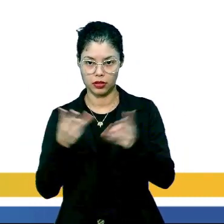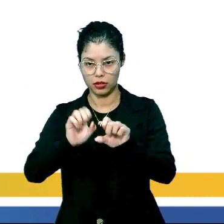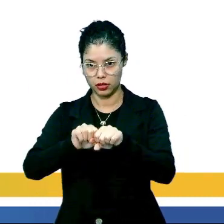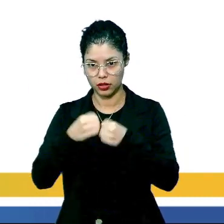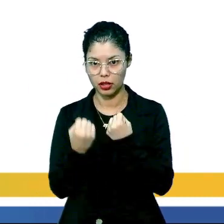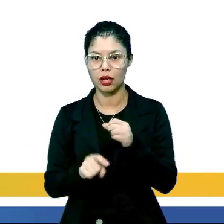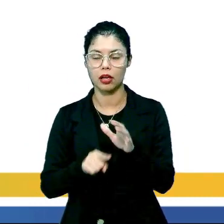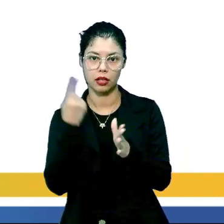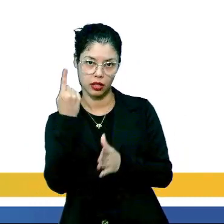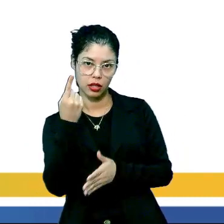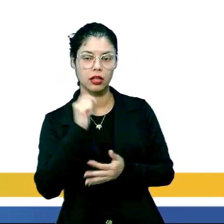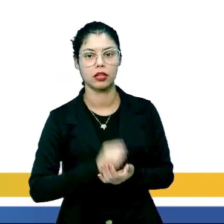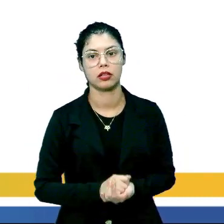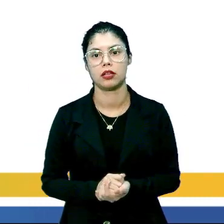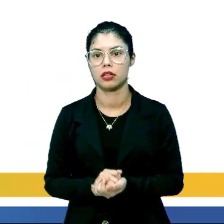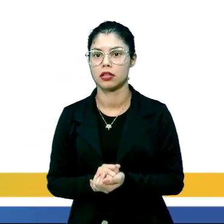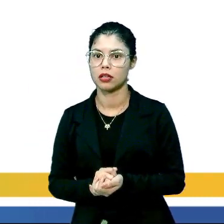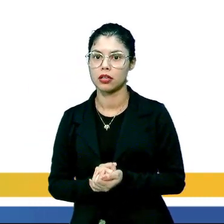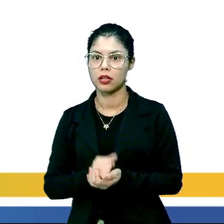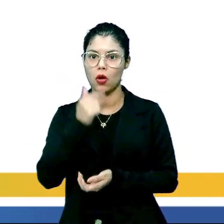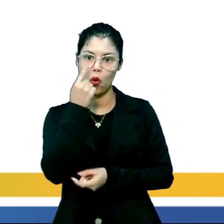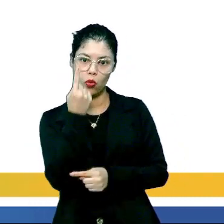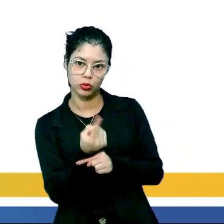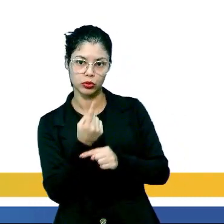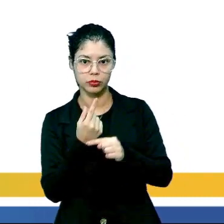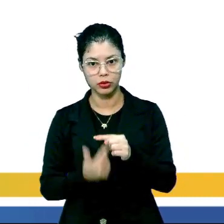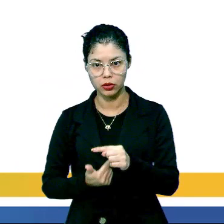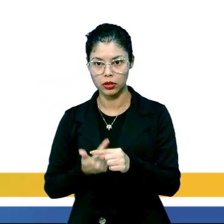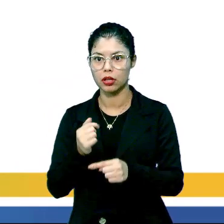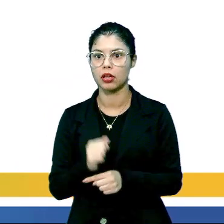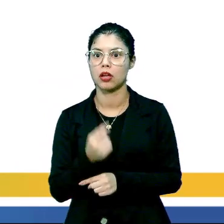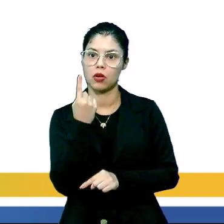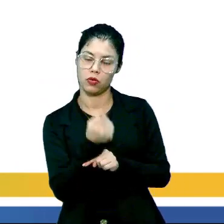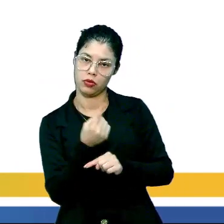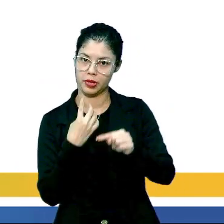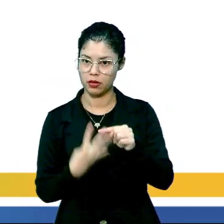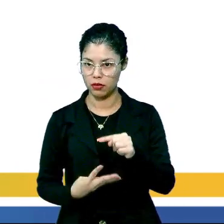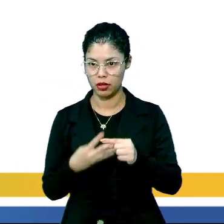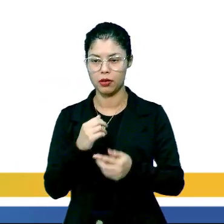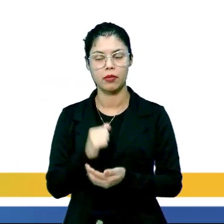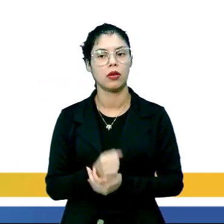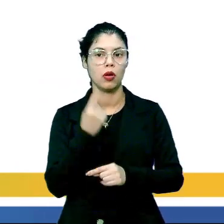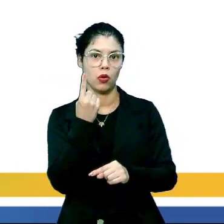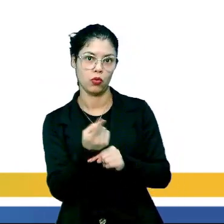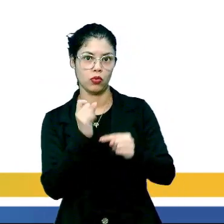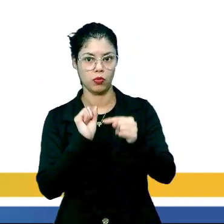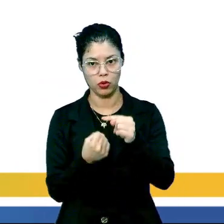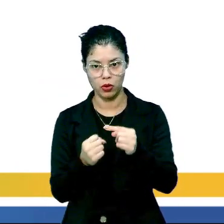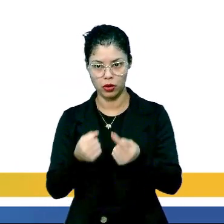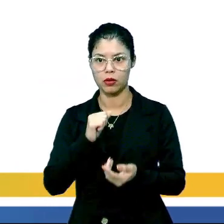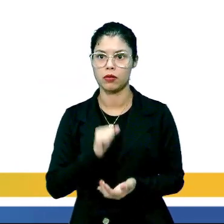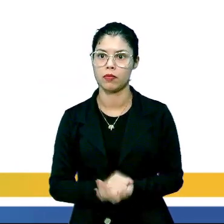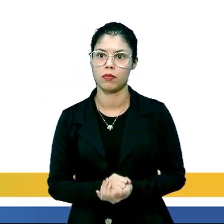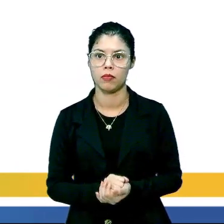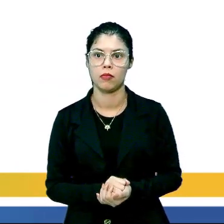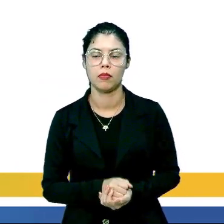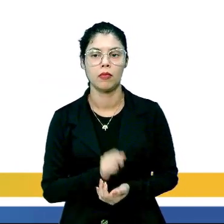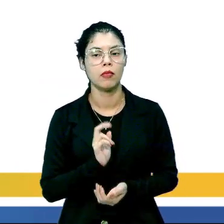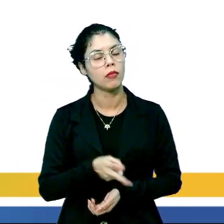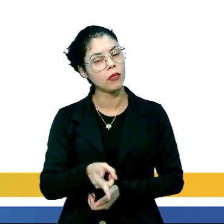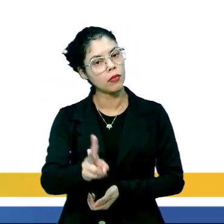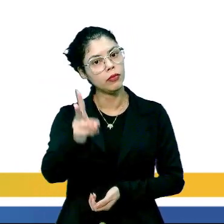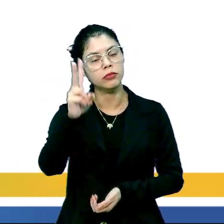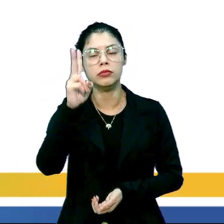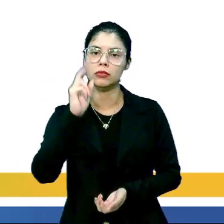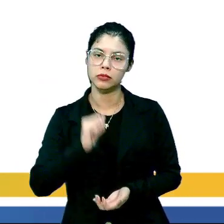quebra a primeira vez, então vai ser ali 1 sobre 2, depois 1 sobre 4, depois 1 sobre 8, depois 1 sobre 16, 1